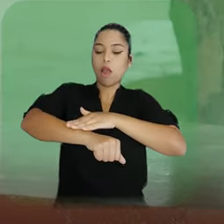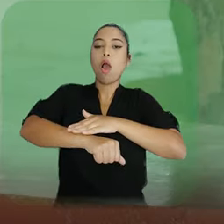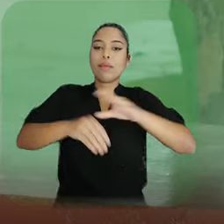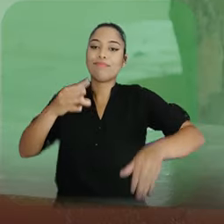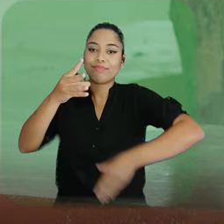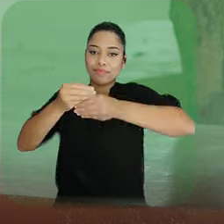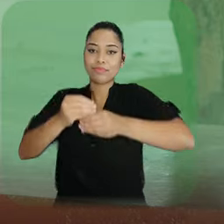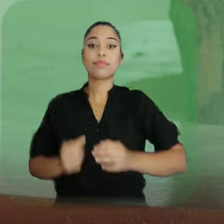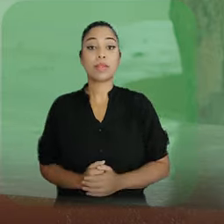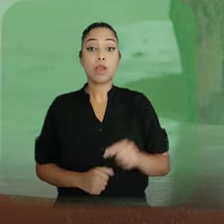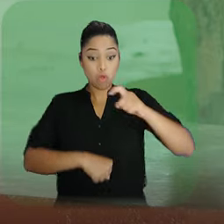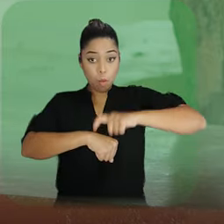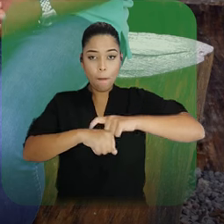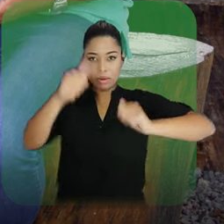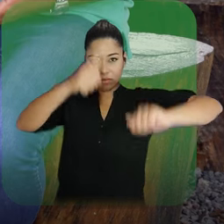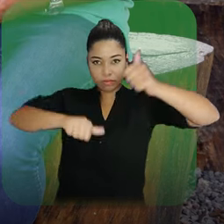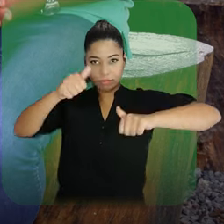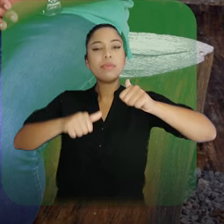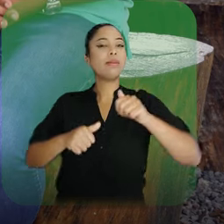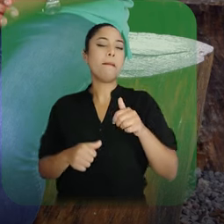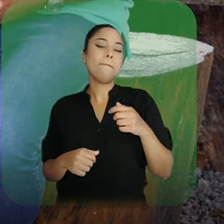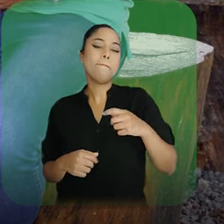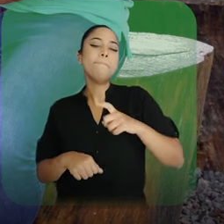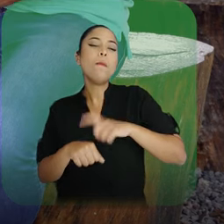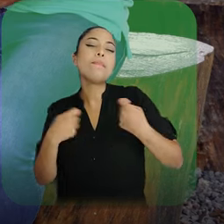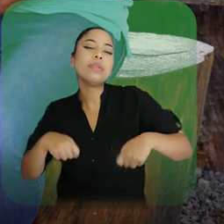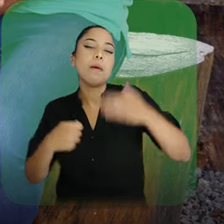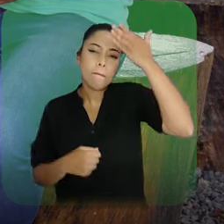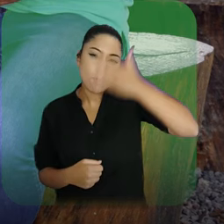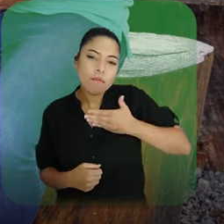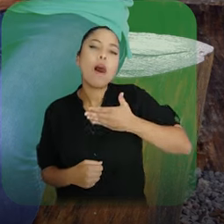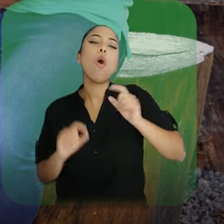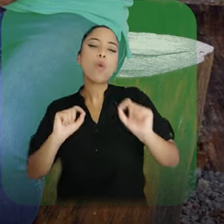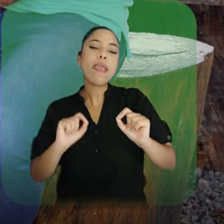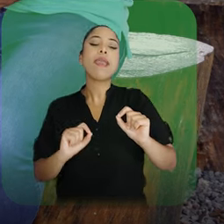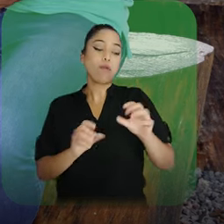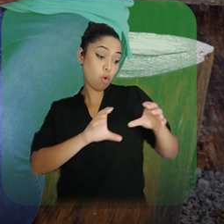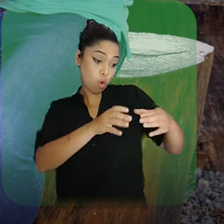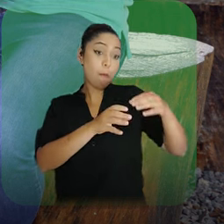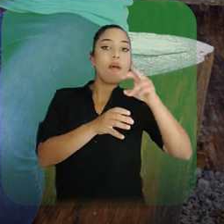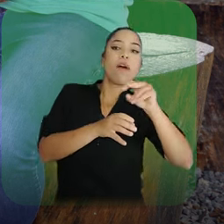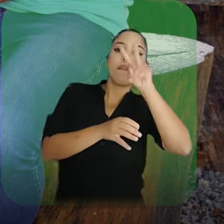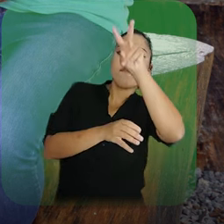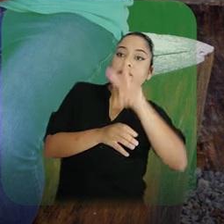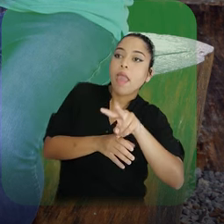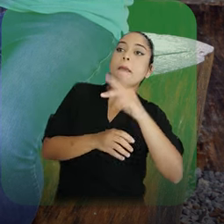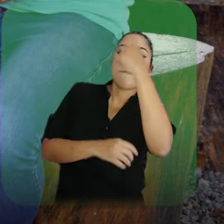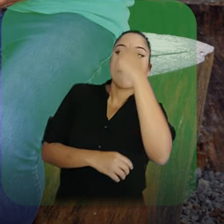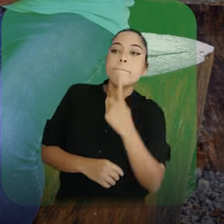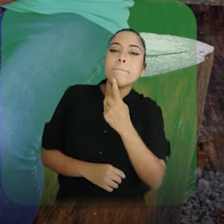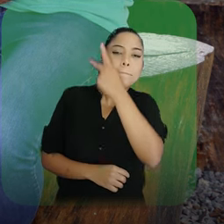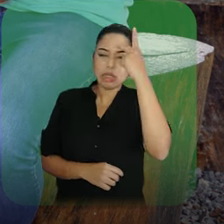uma comissão de heteroidentificação complementar. Durante essa etapa, para comprovar a condição declarada, a comissão vai analisar